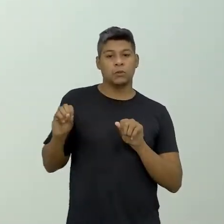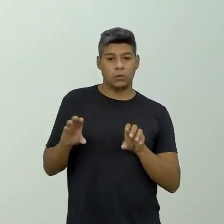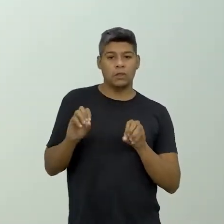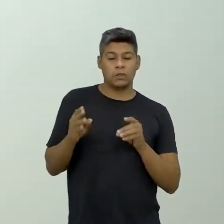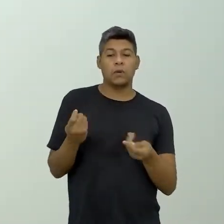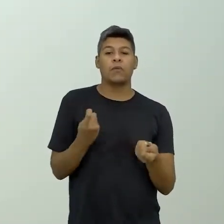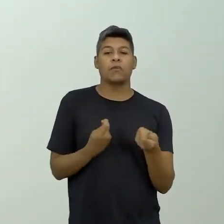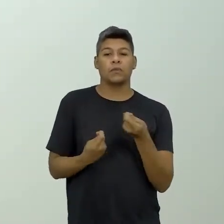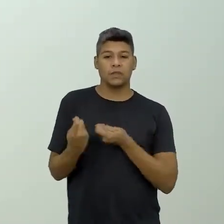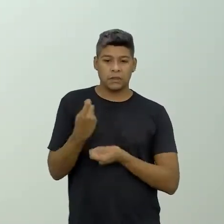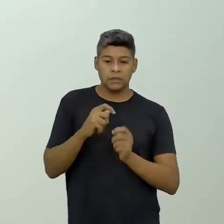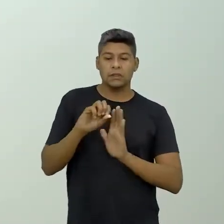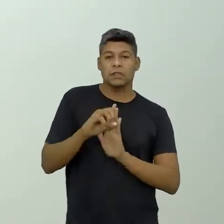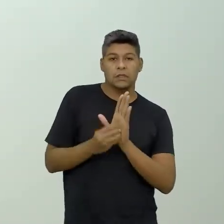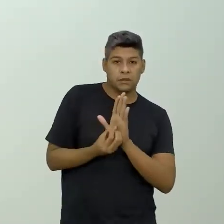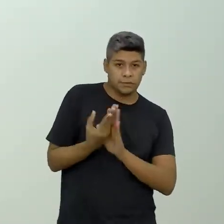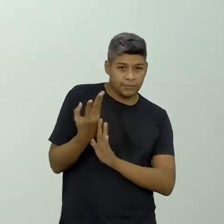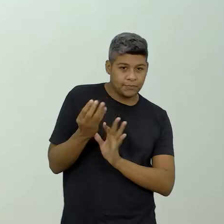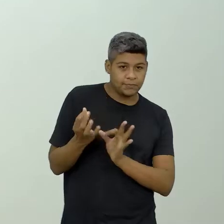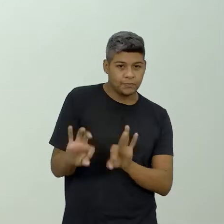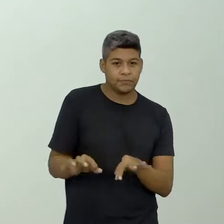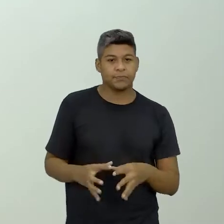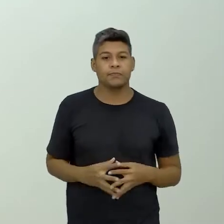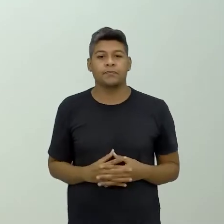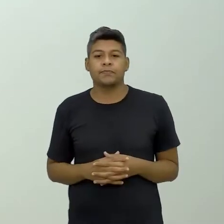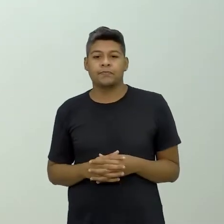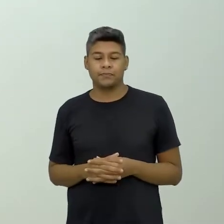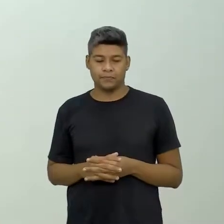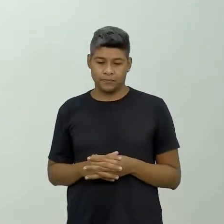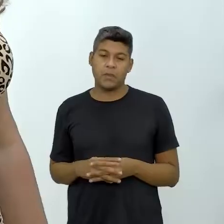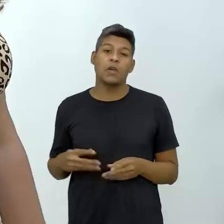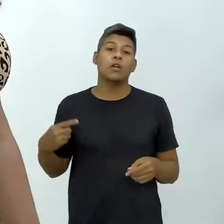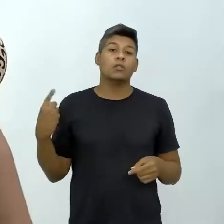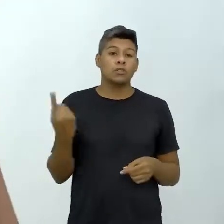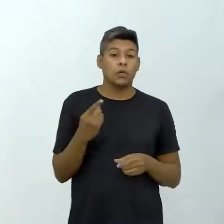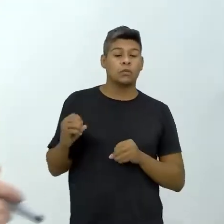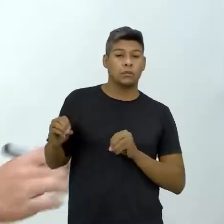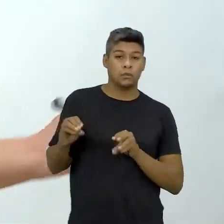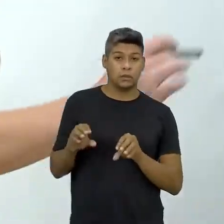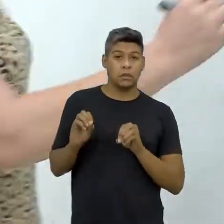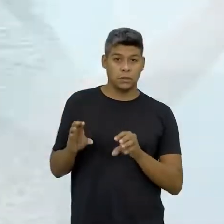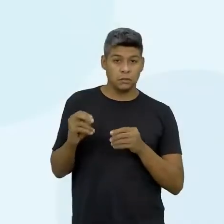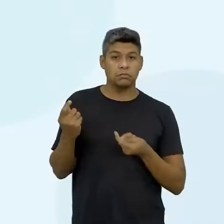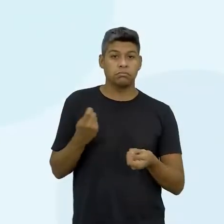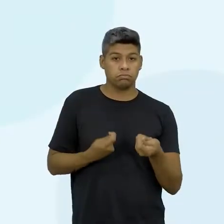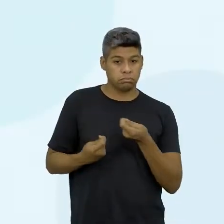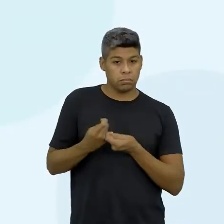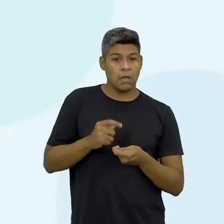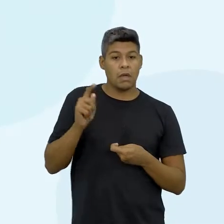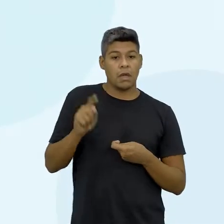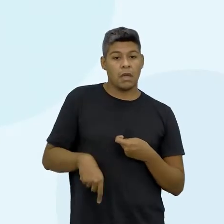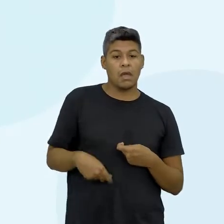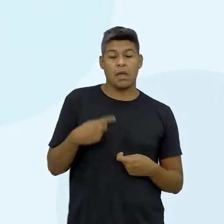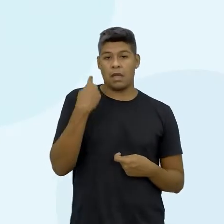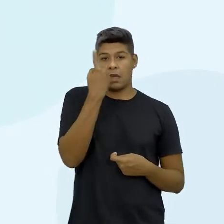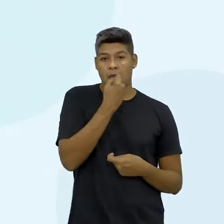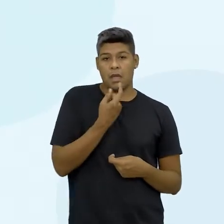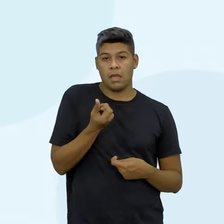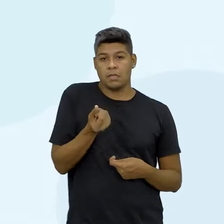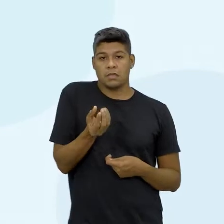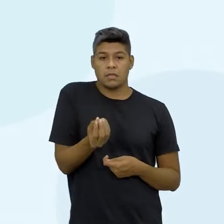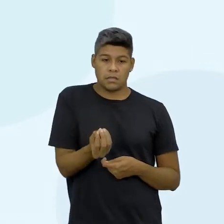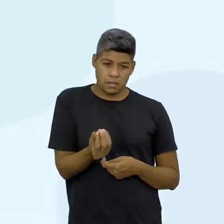financeira sustentável. O nosso, educação financeira em conexão são 60 horas,